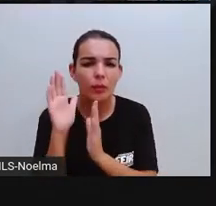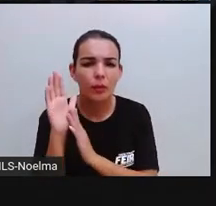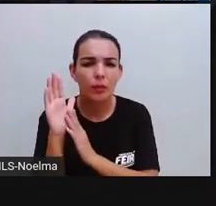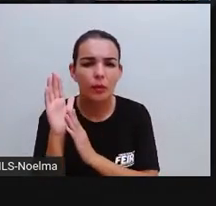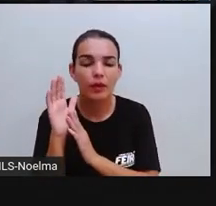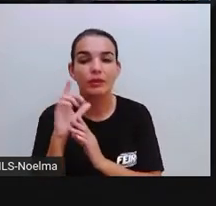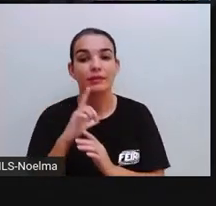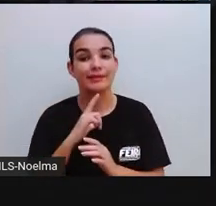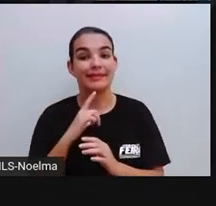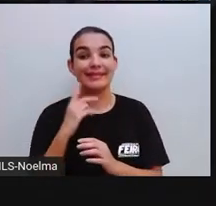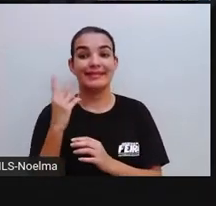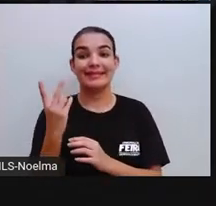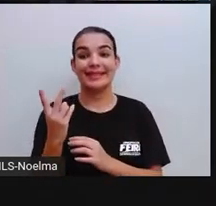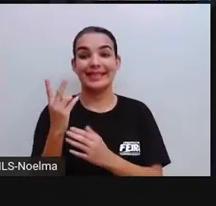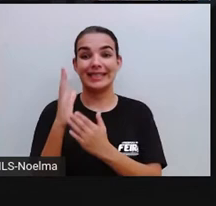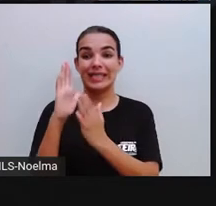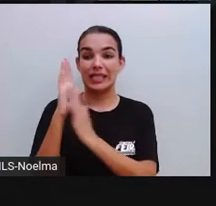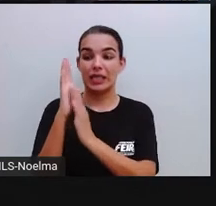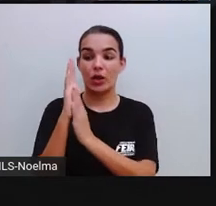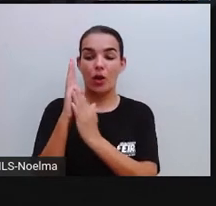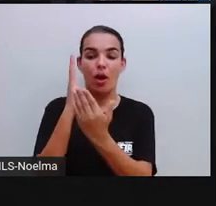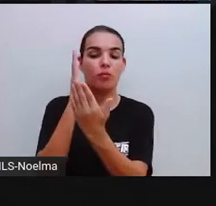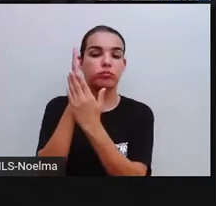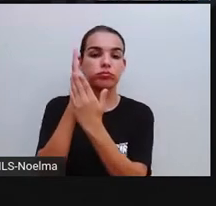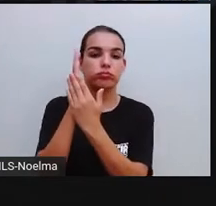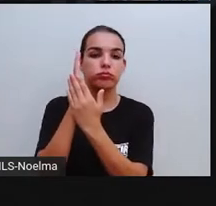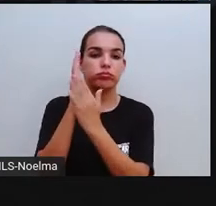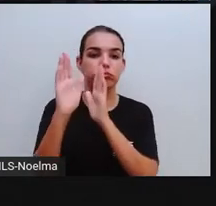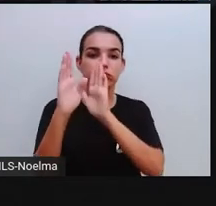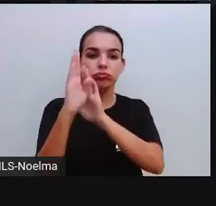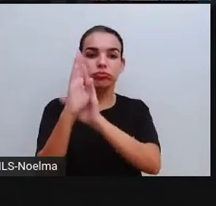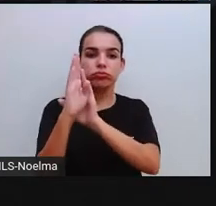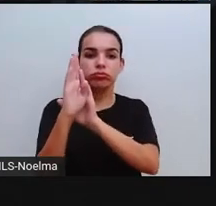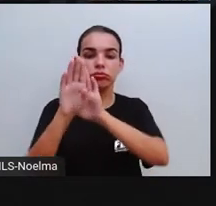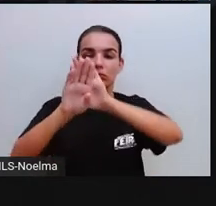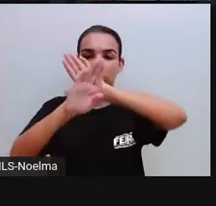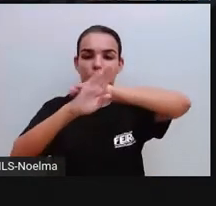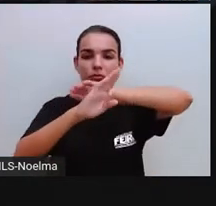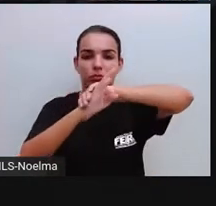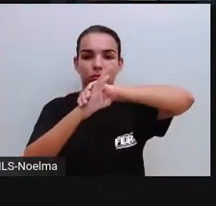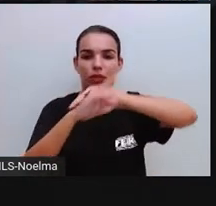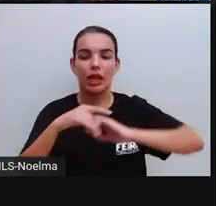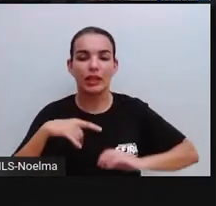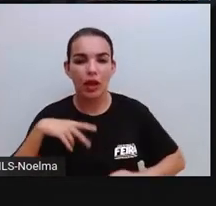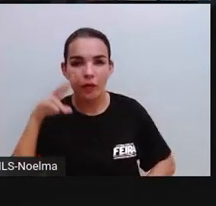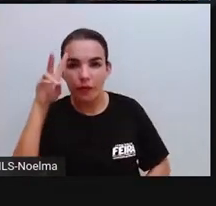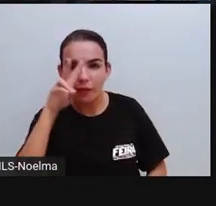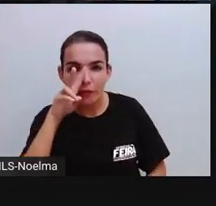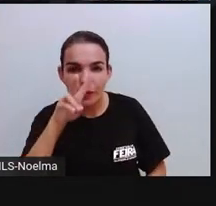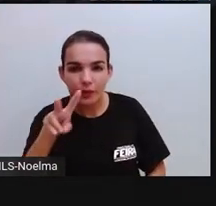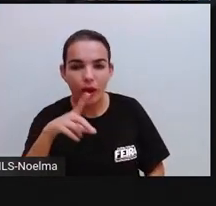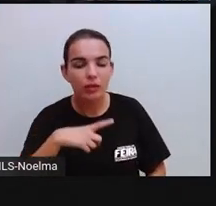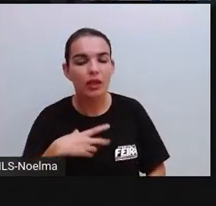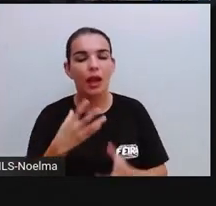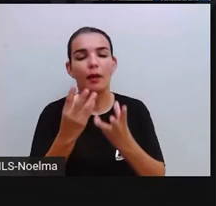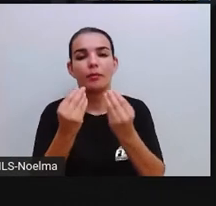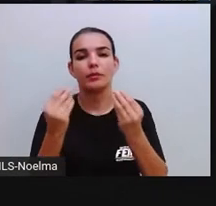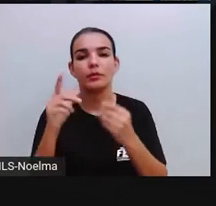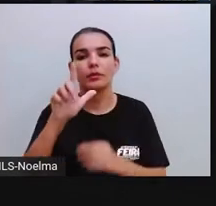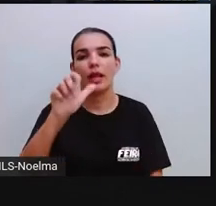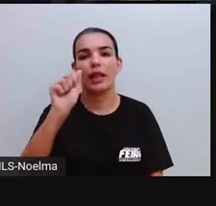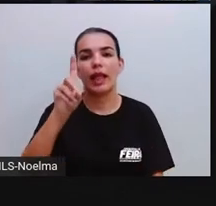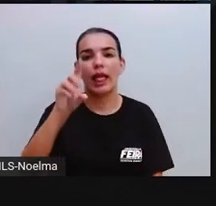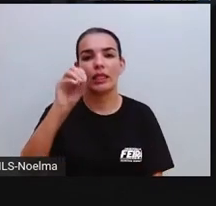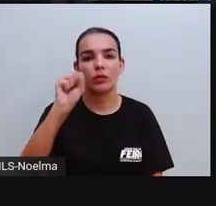aqui que inclusive, ó, já vai lembrar um retângulo, certo? Então, ele tem vários lados aqui,